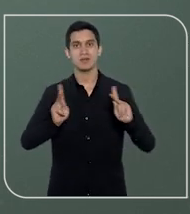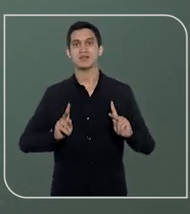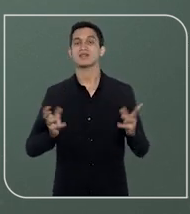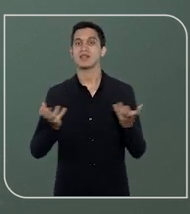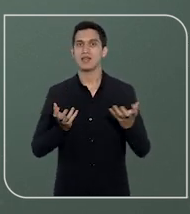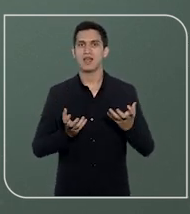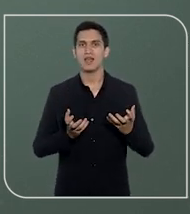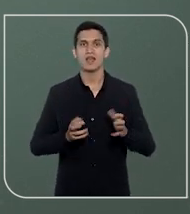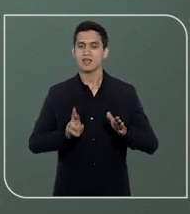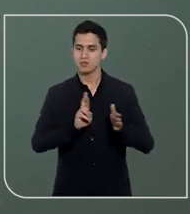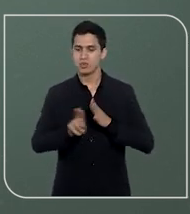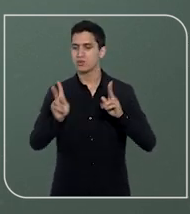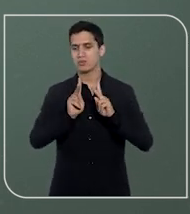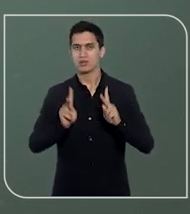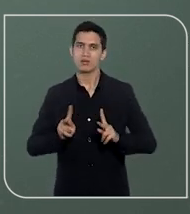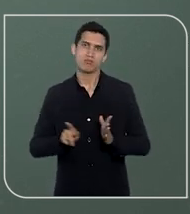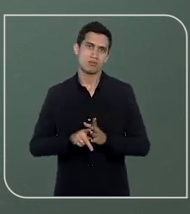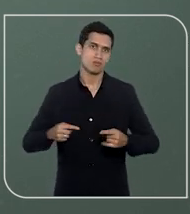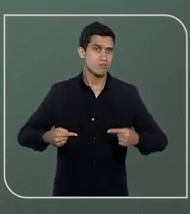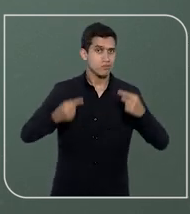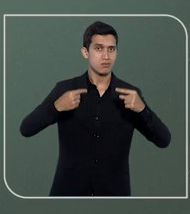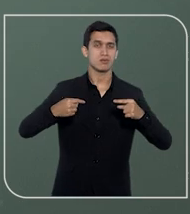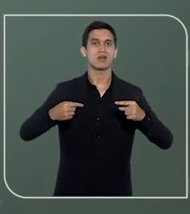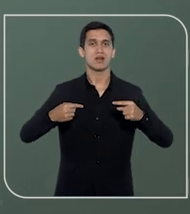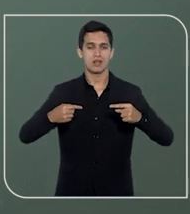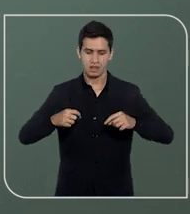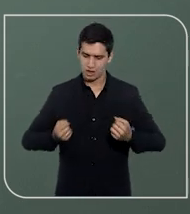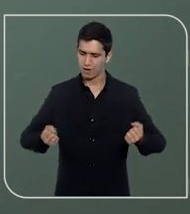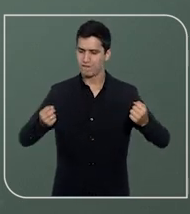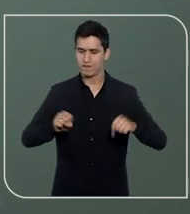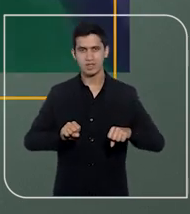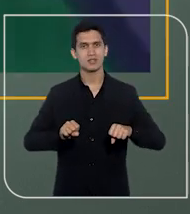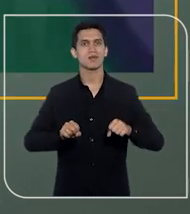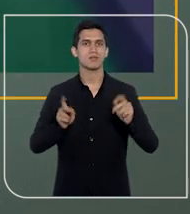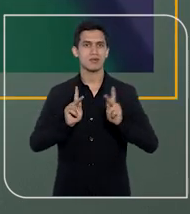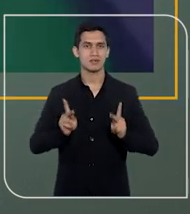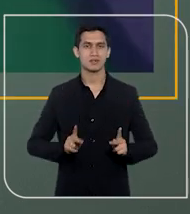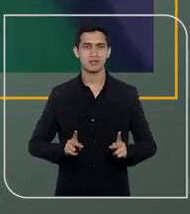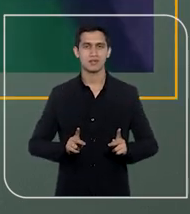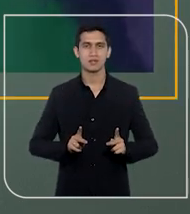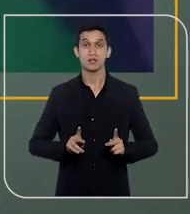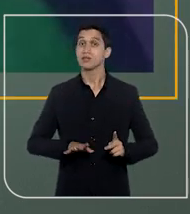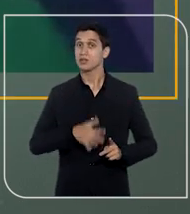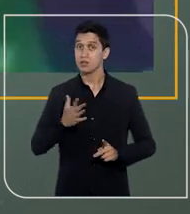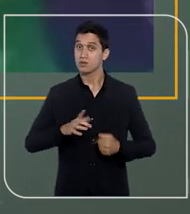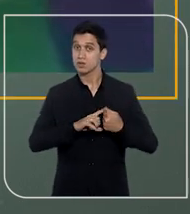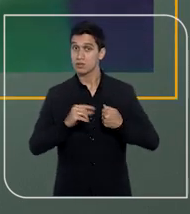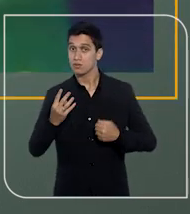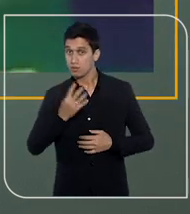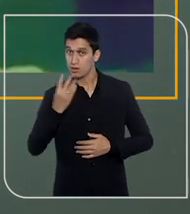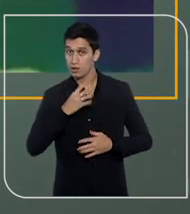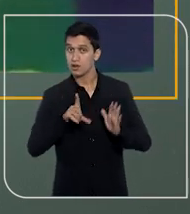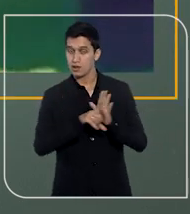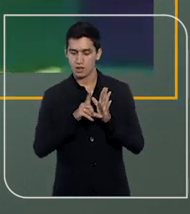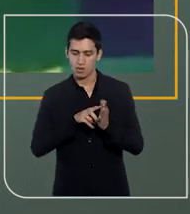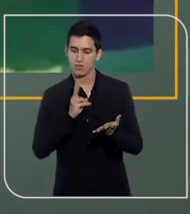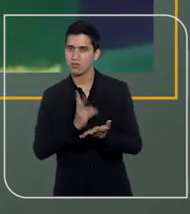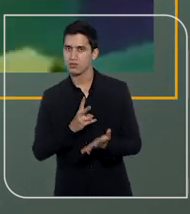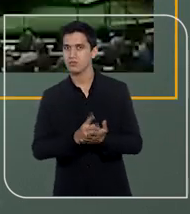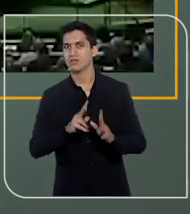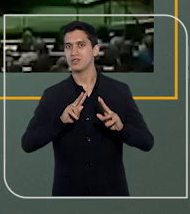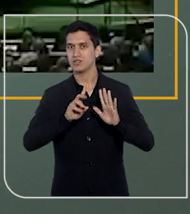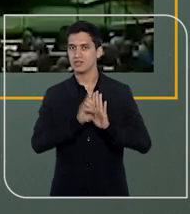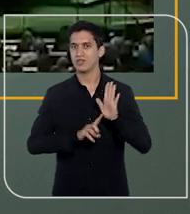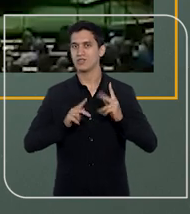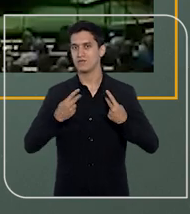a solução pacífica das controvérsias, a defesa da paz. O artigo 4º vai além, prevê a prevalência dos direitos humanos